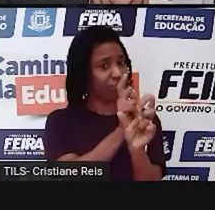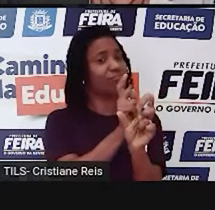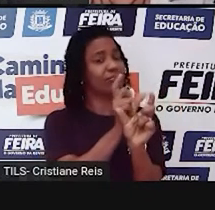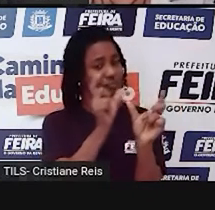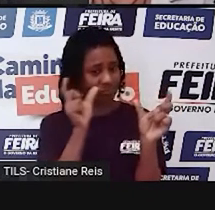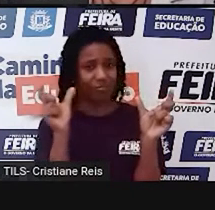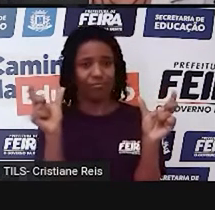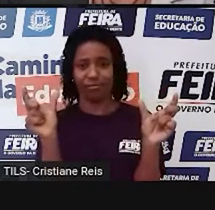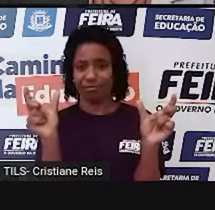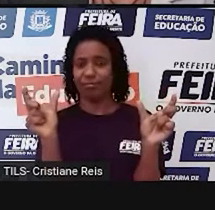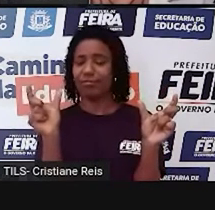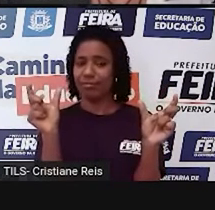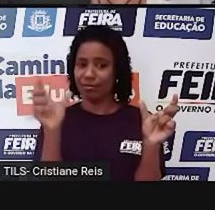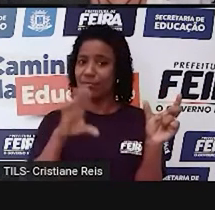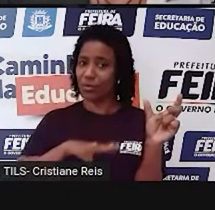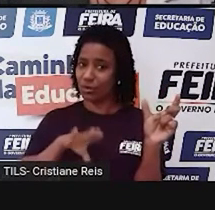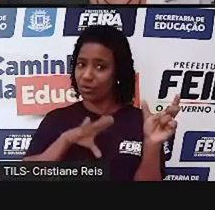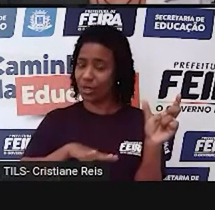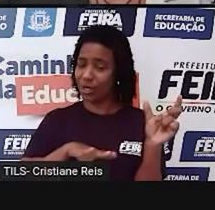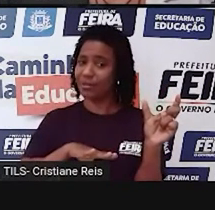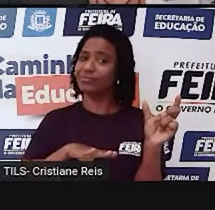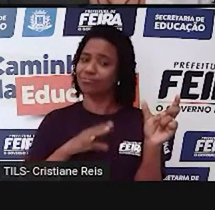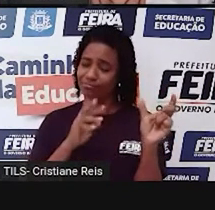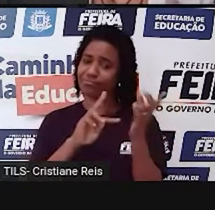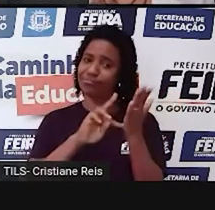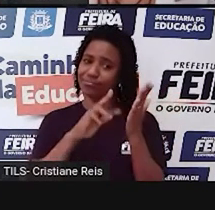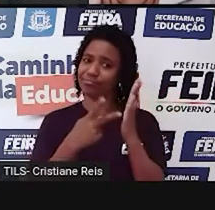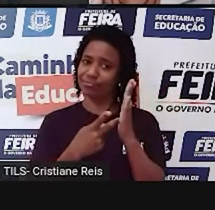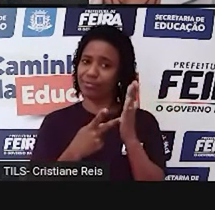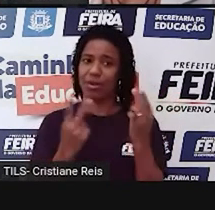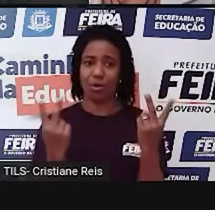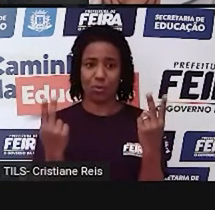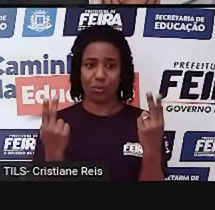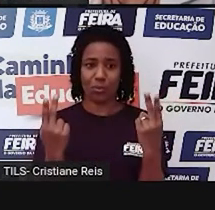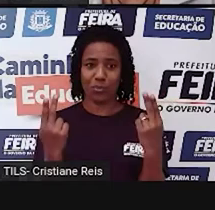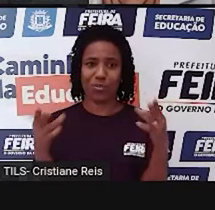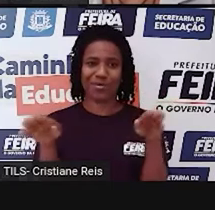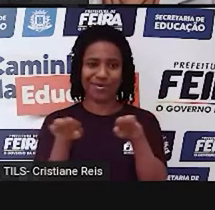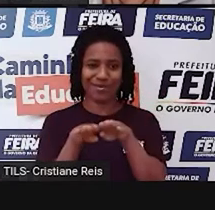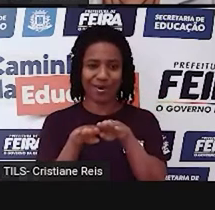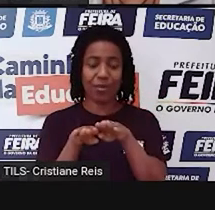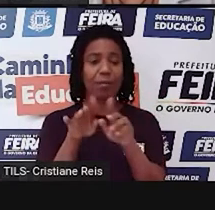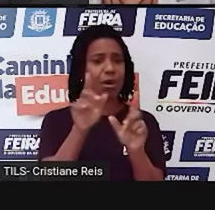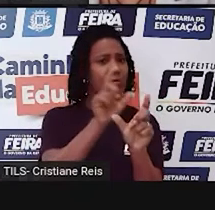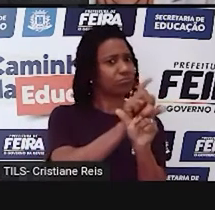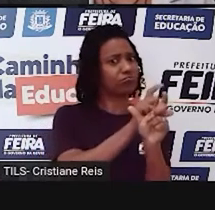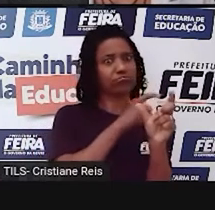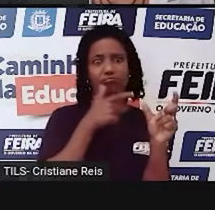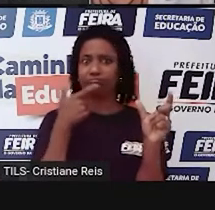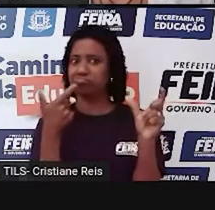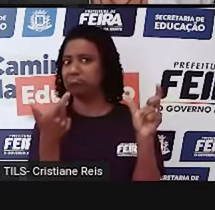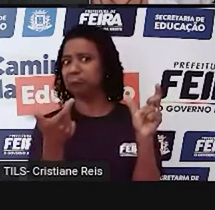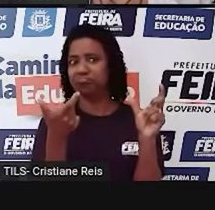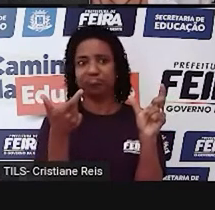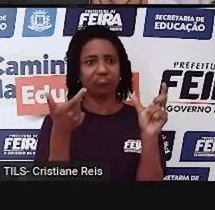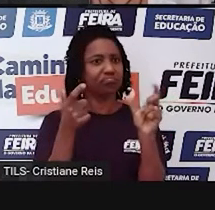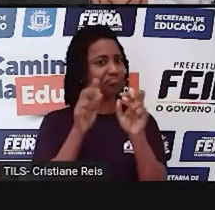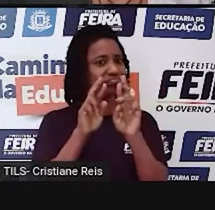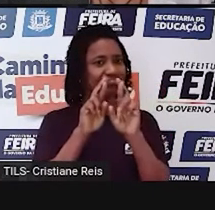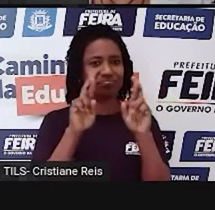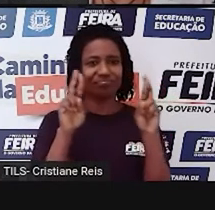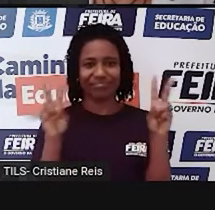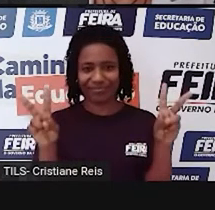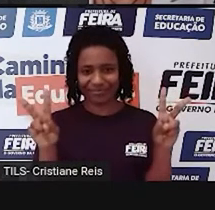com o português e têm o mesmo significado. Outras se parecem com o português mas têm significados